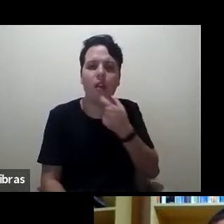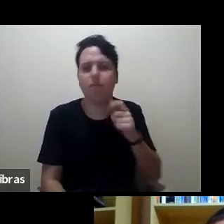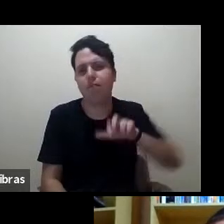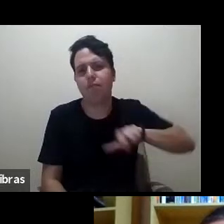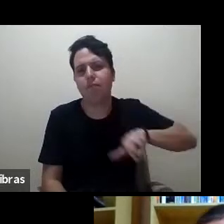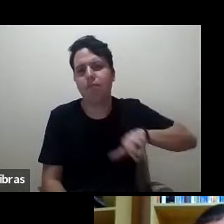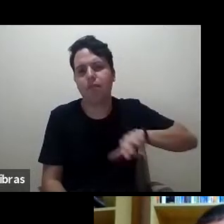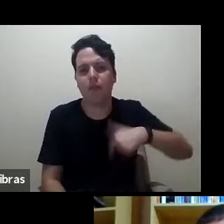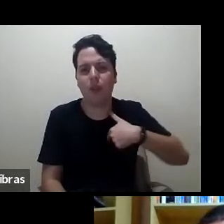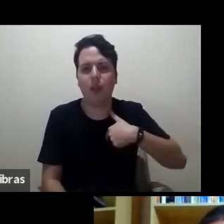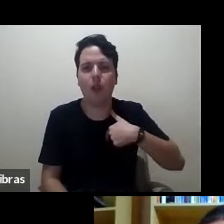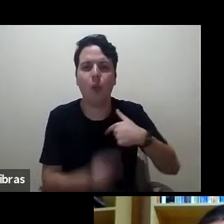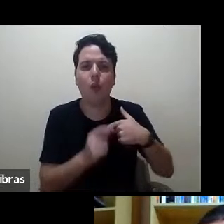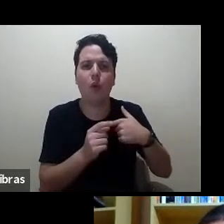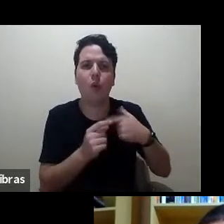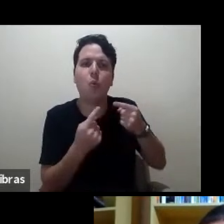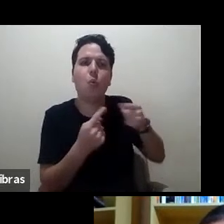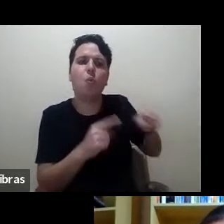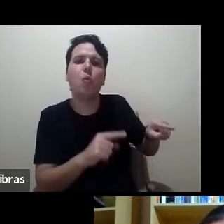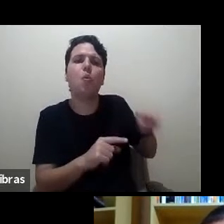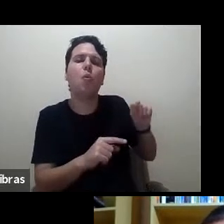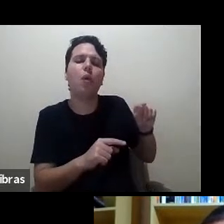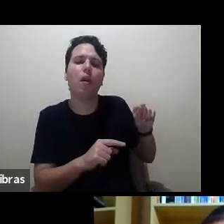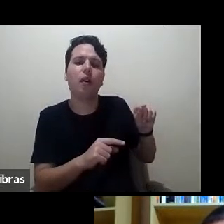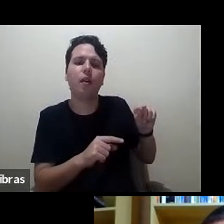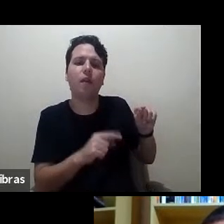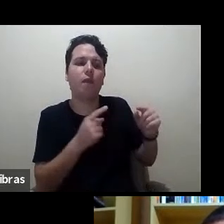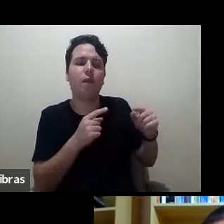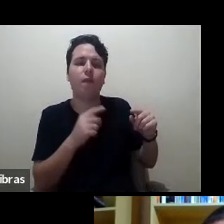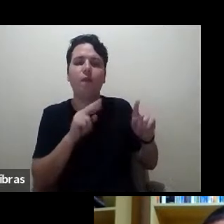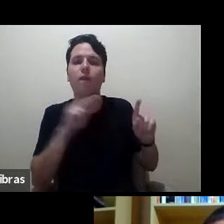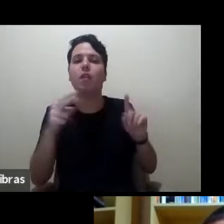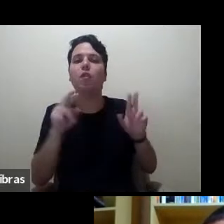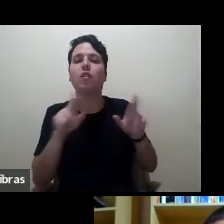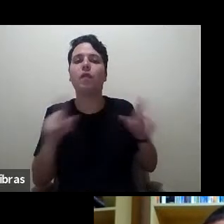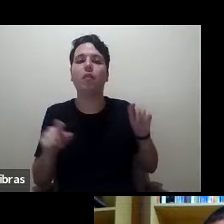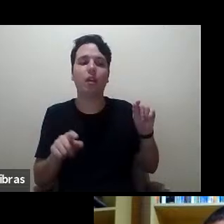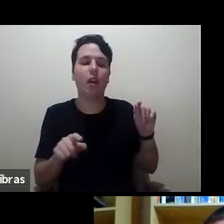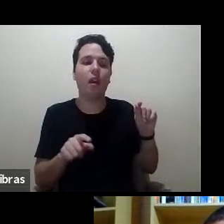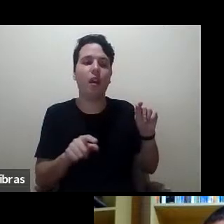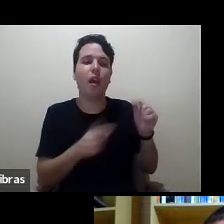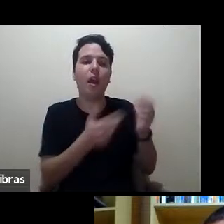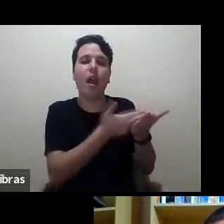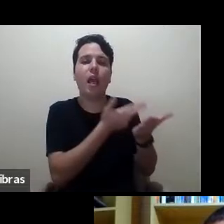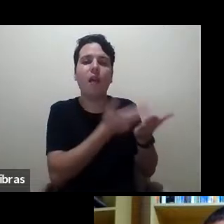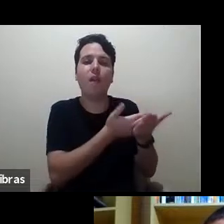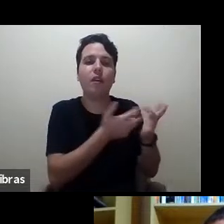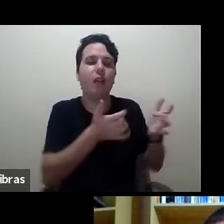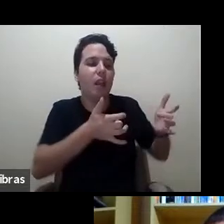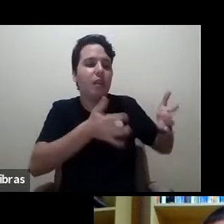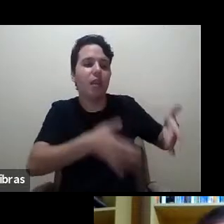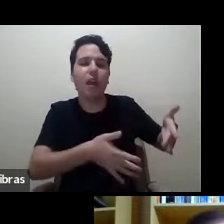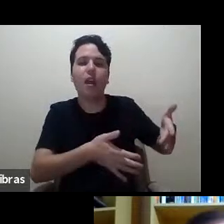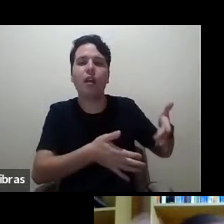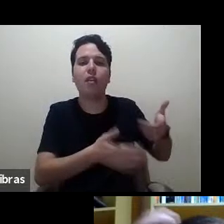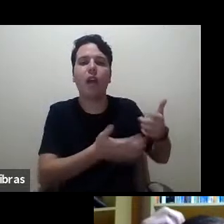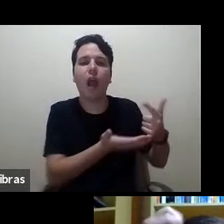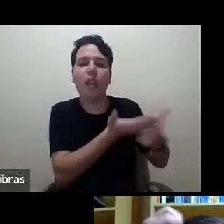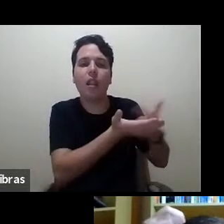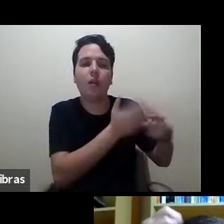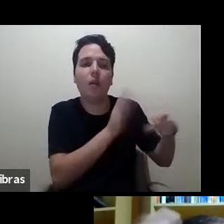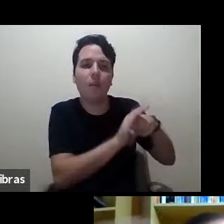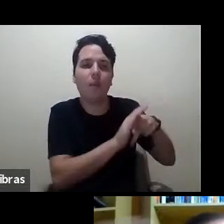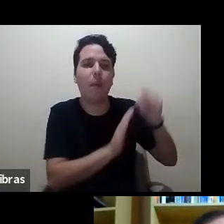contrário às revistas que abandonam a língua original ou a língua nacional.